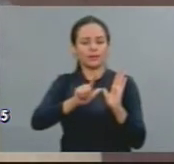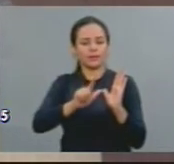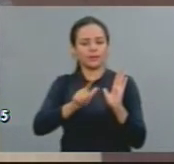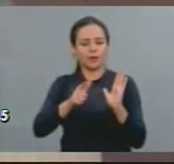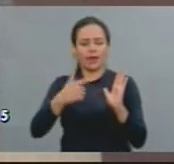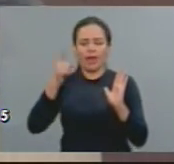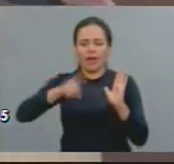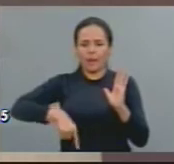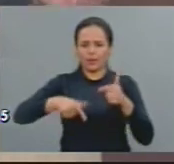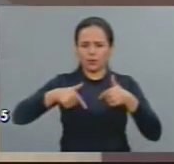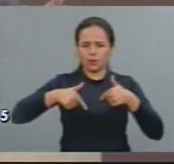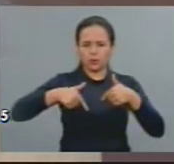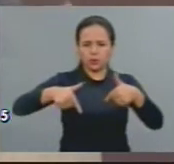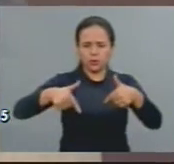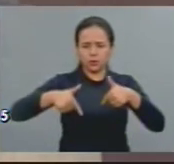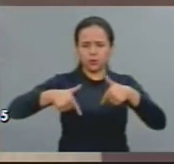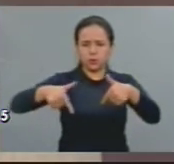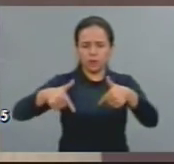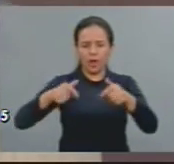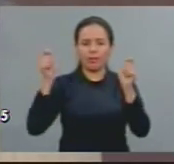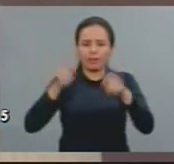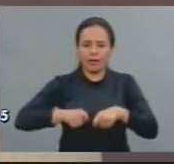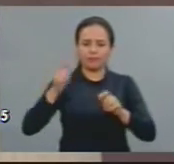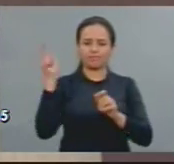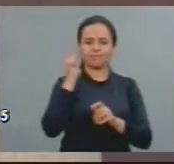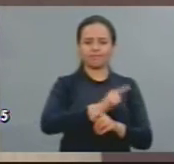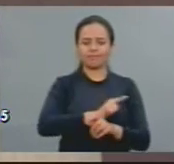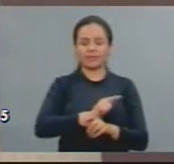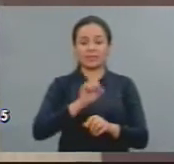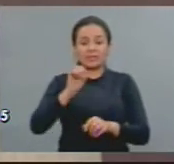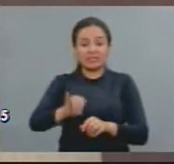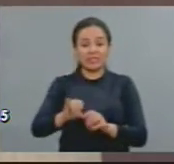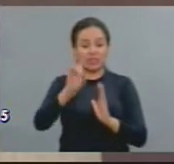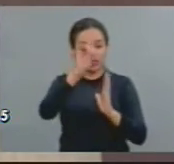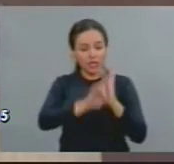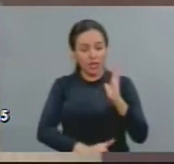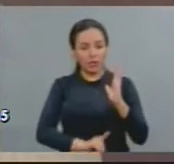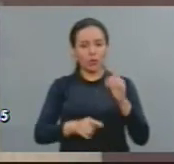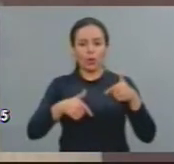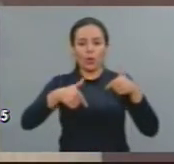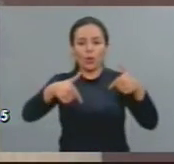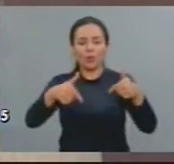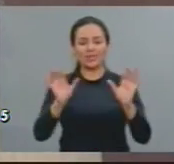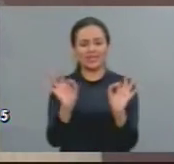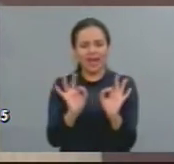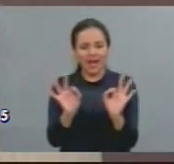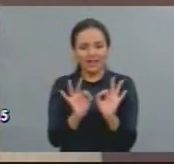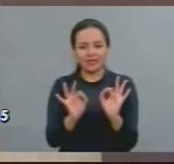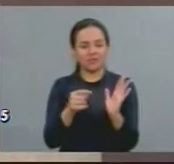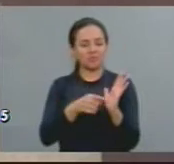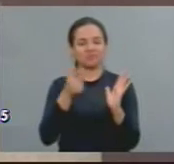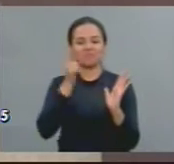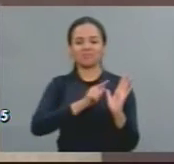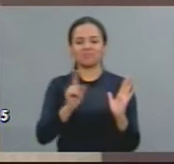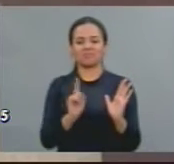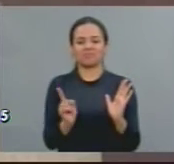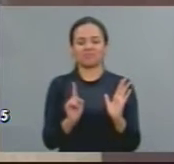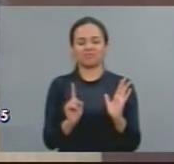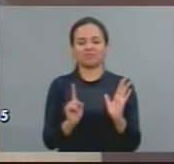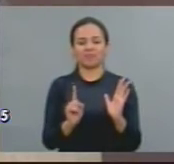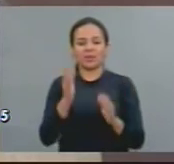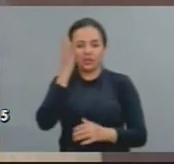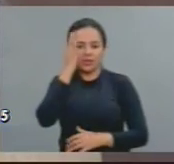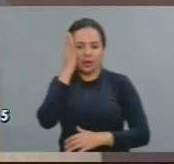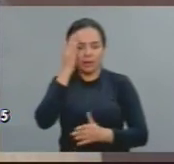se arrancam. E neste país, quando se fala em ajuste fiscal, cortam-se nove